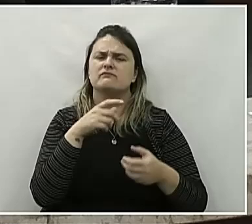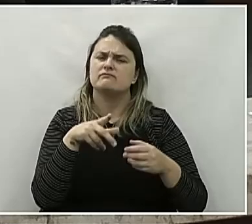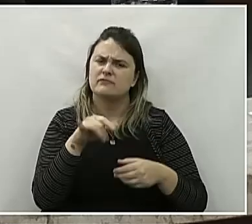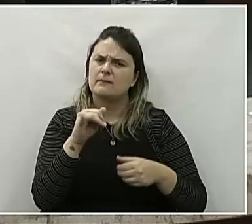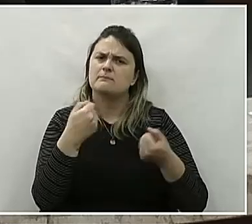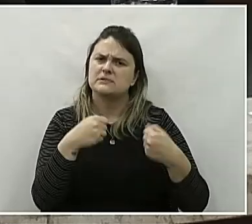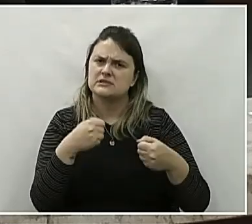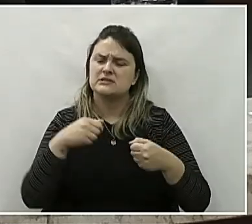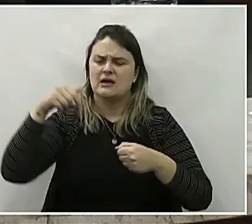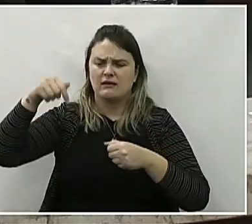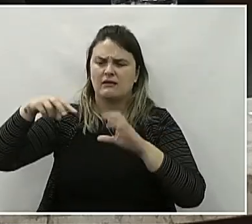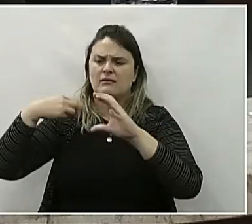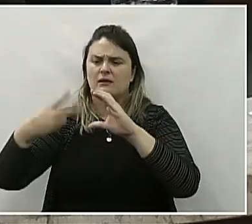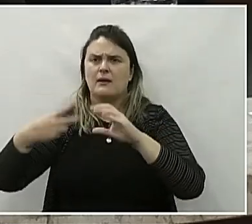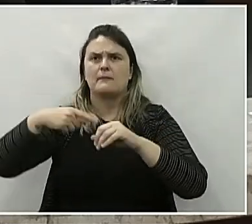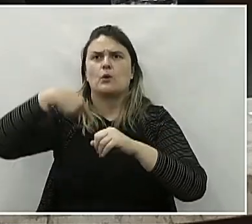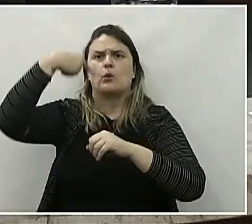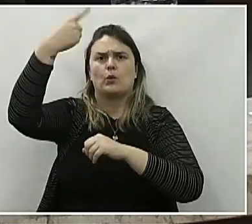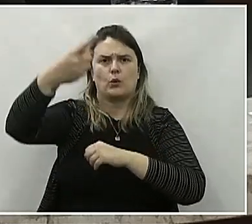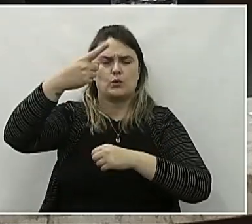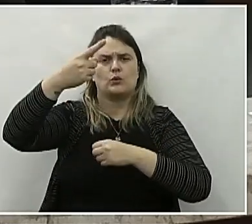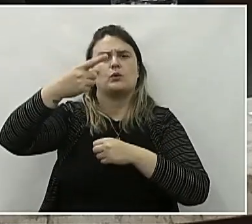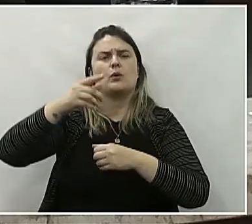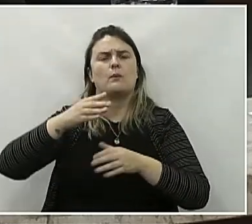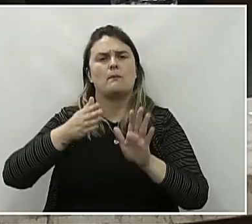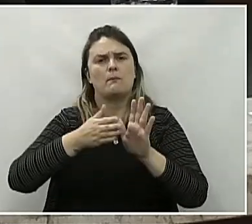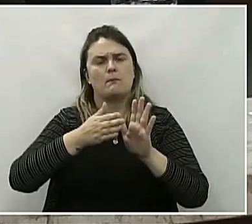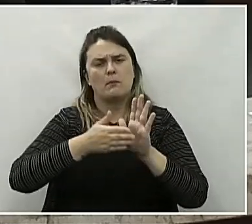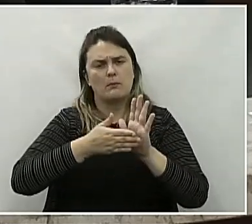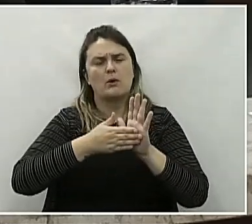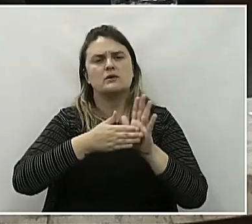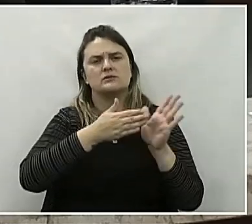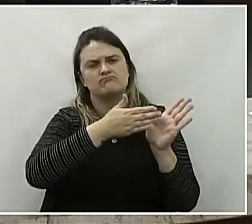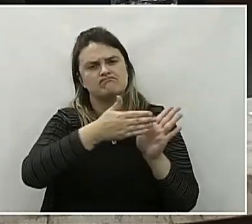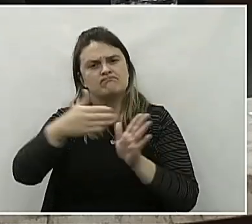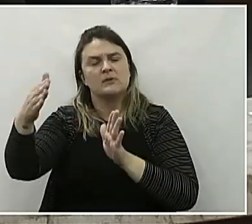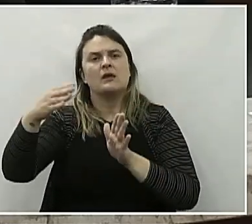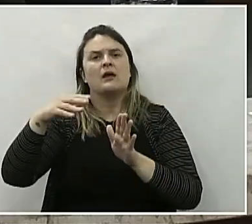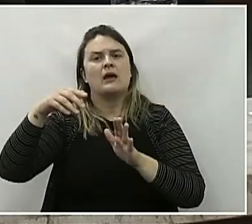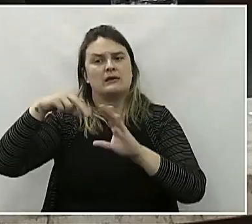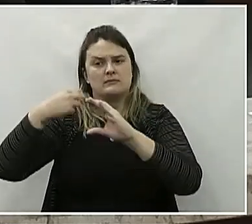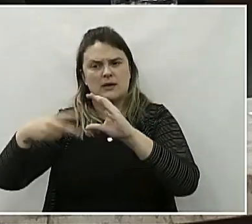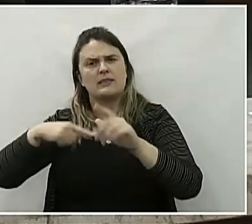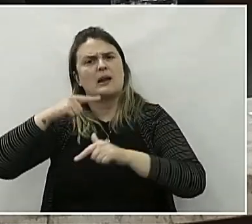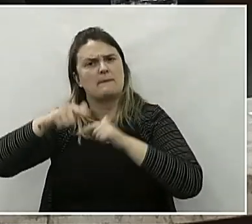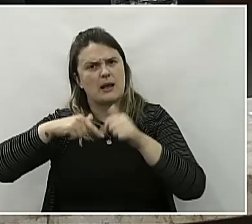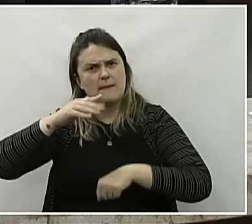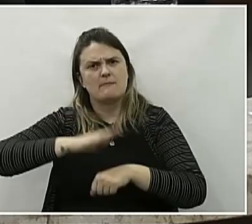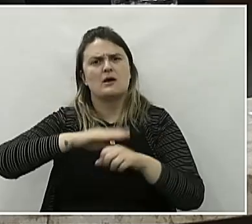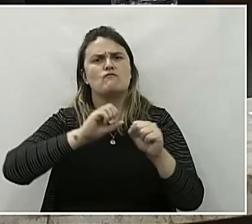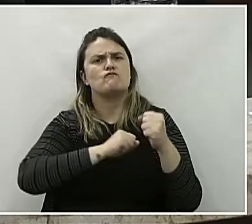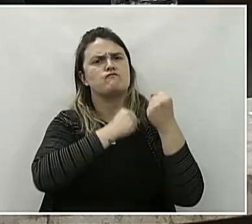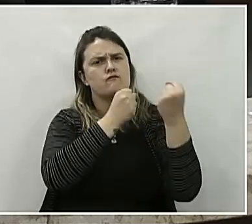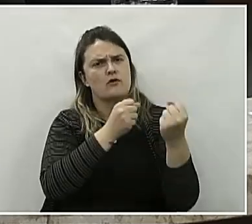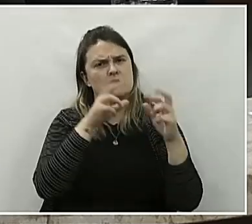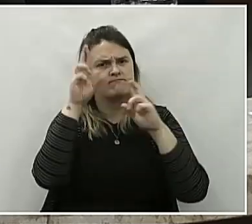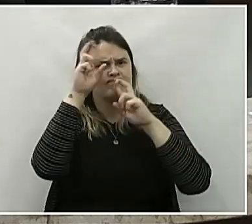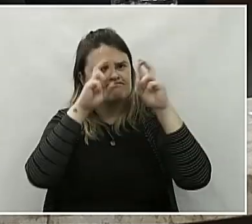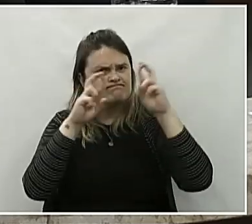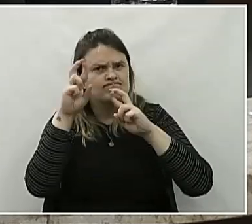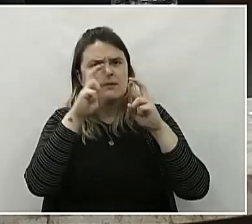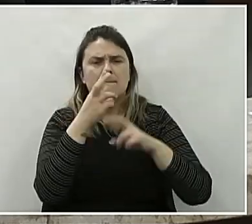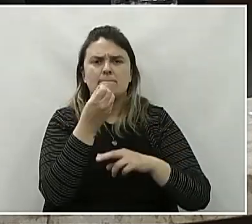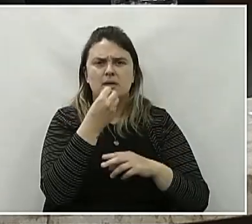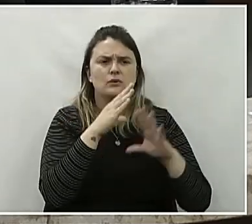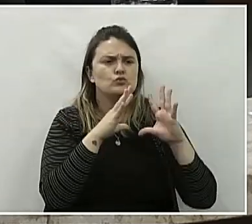muito de um legislativo para o próximo mandato, um legislativo atuante, forte, que fiscalize muito